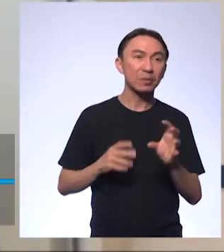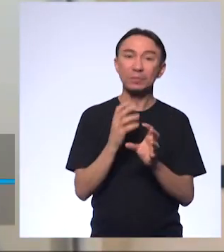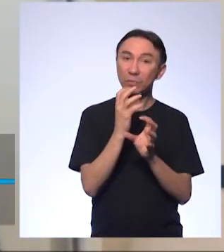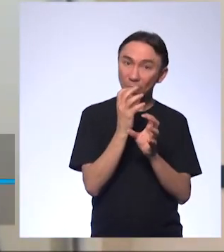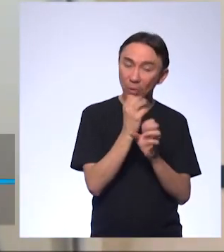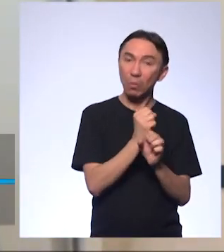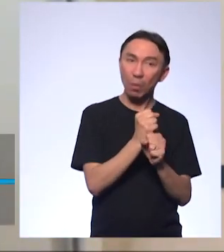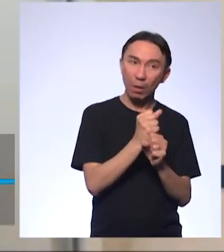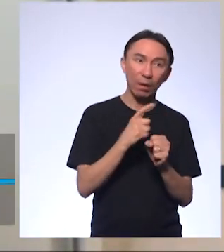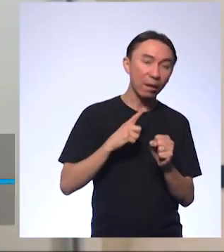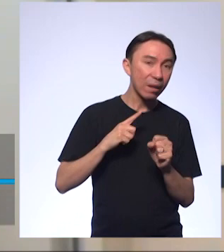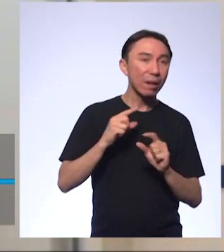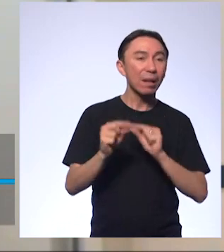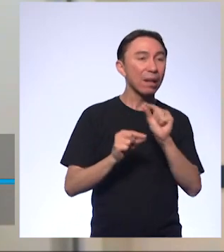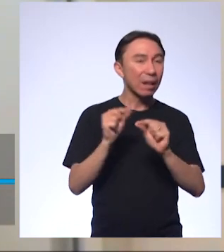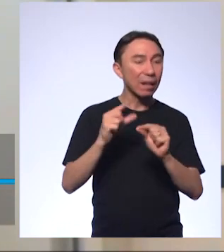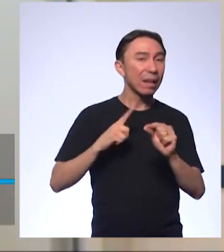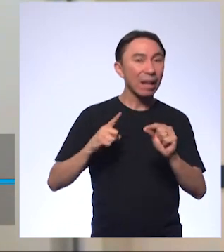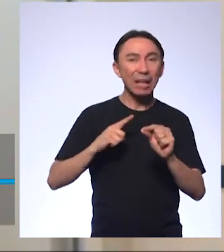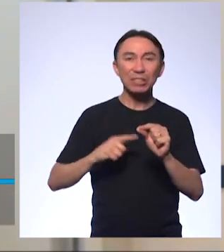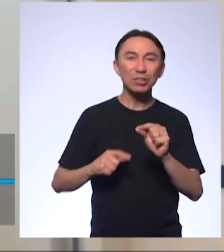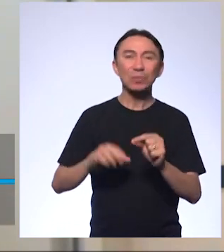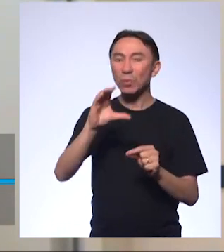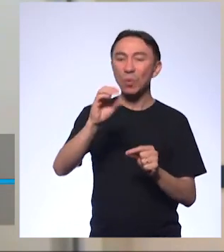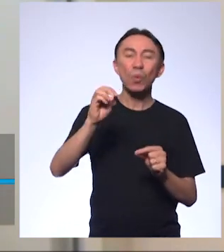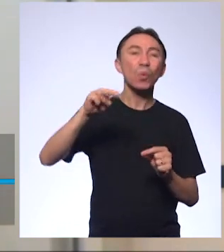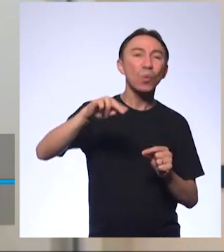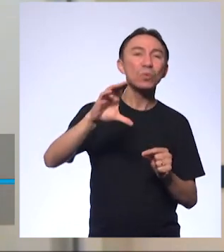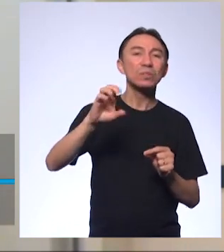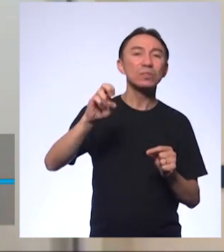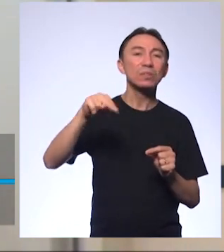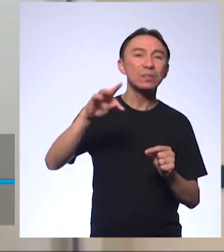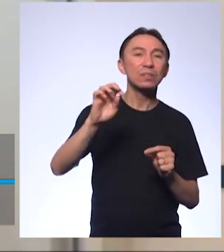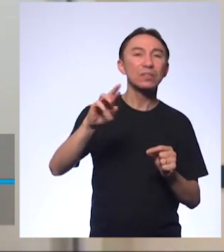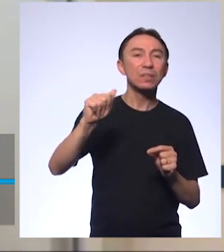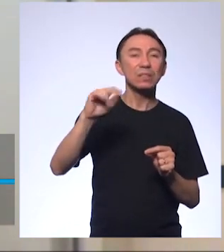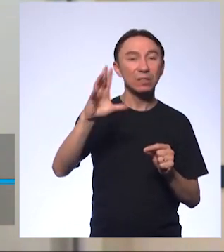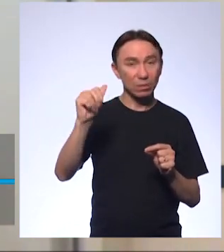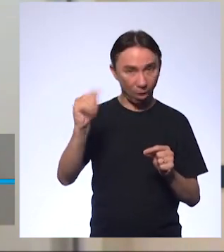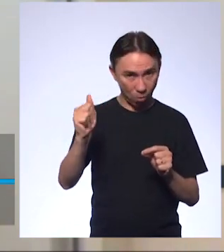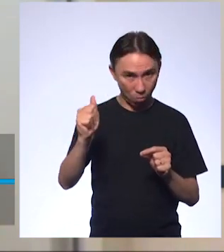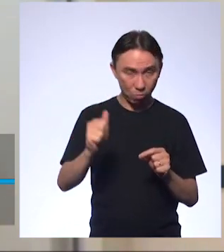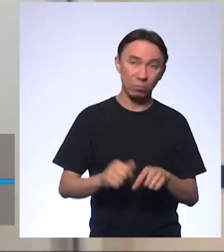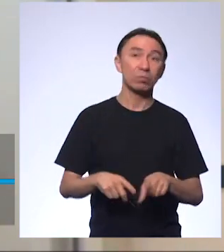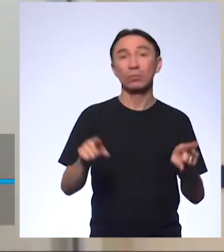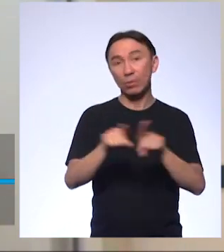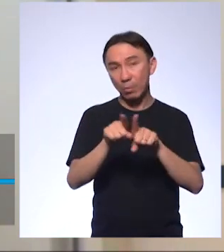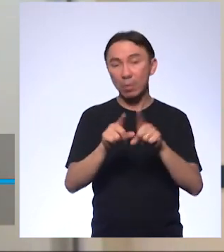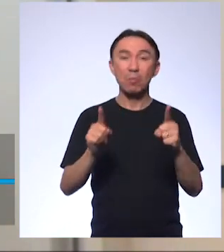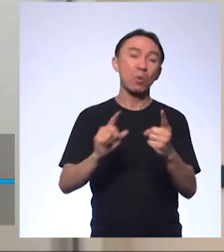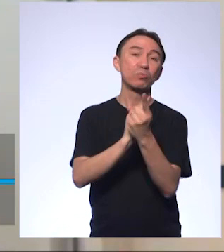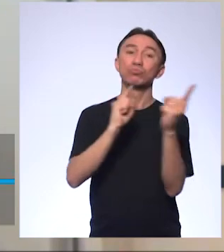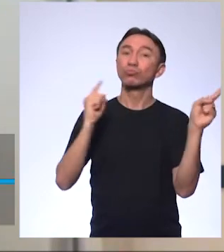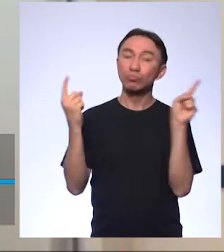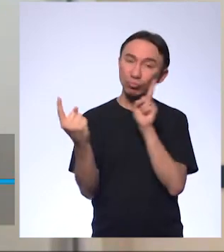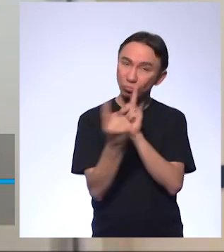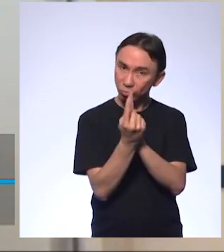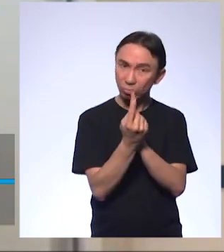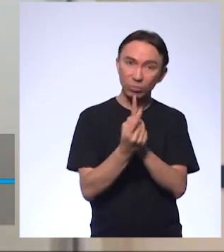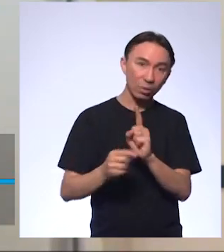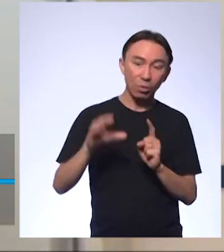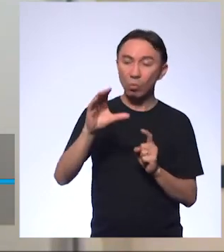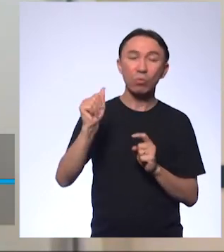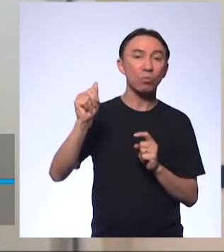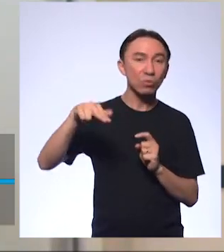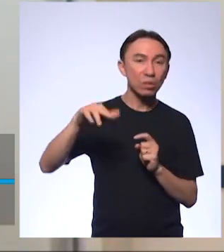do PH a partir da concentração e posso fazer o inverso. Eu posso pegar a concentração e achar o valor